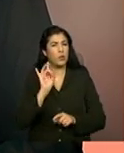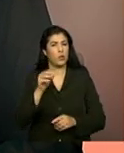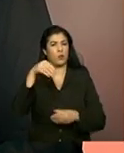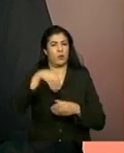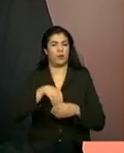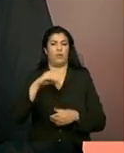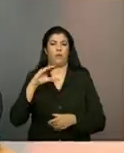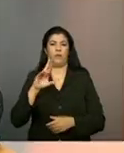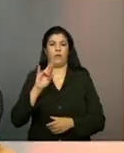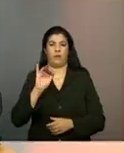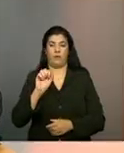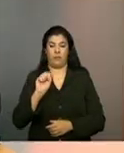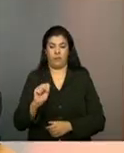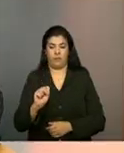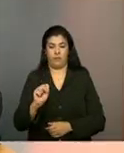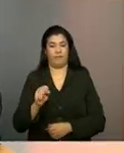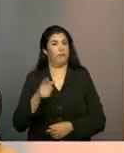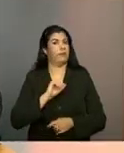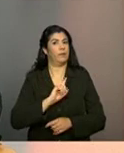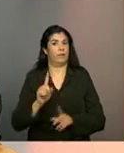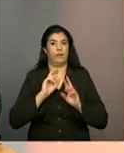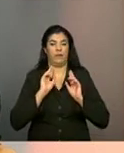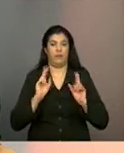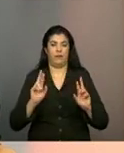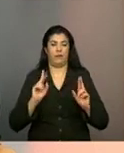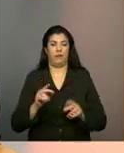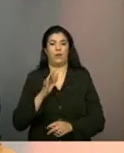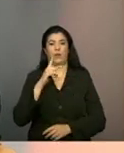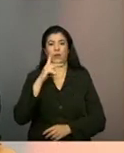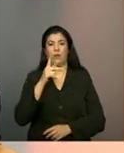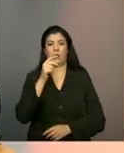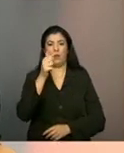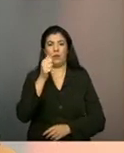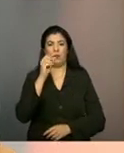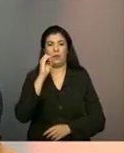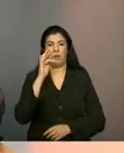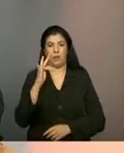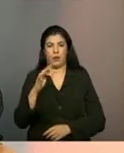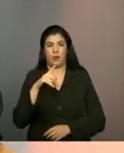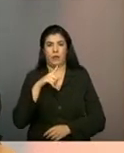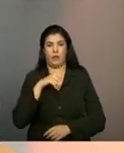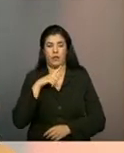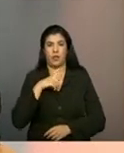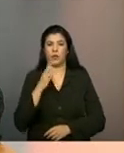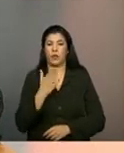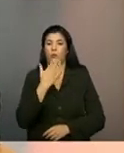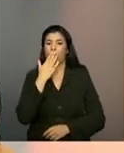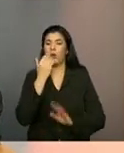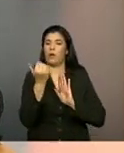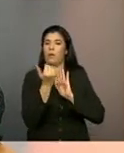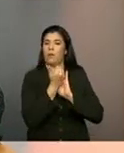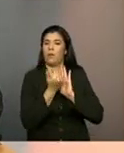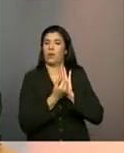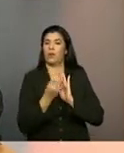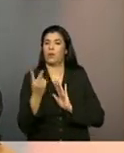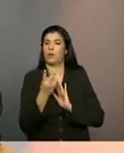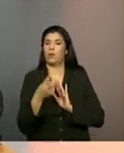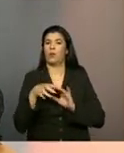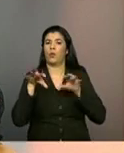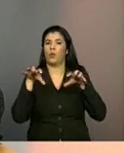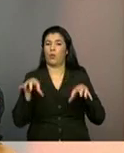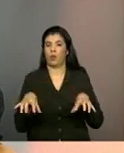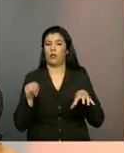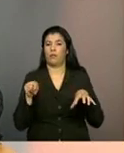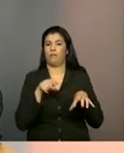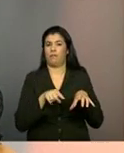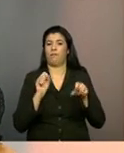CRAS? Não. Diferente do PAIF, o serviço de convivência, ele está lá na tipificação, ele tem duas unidades que ele pode